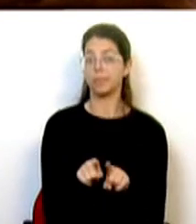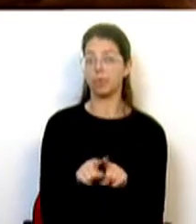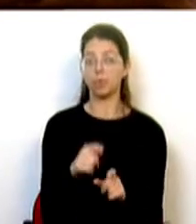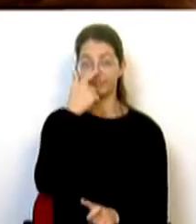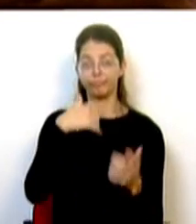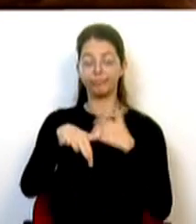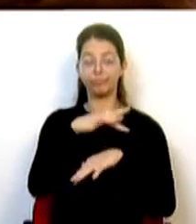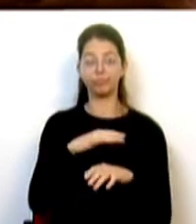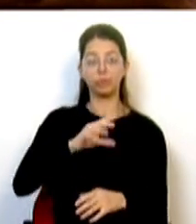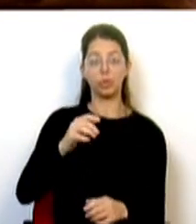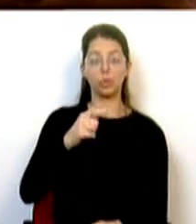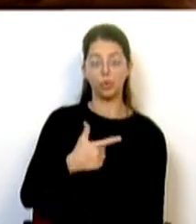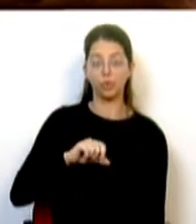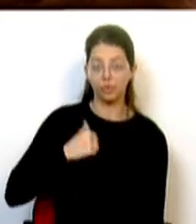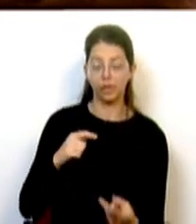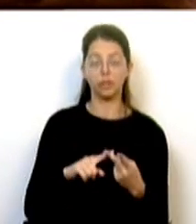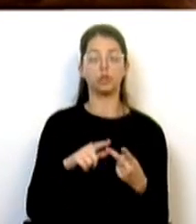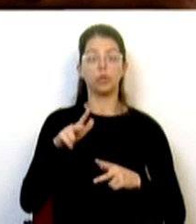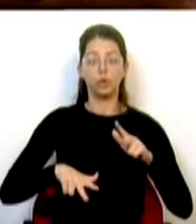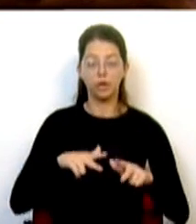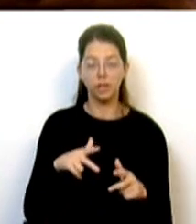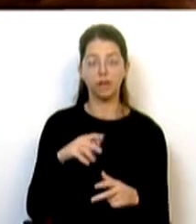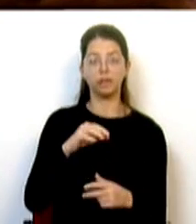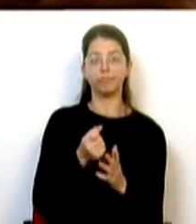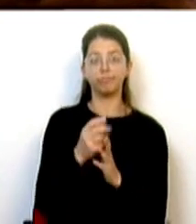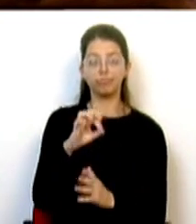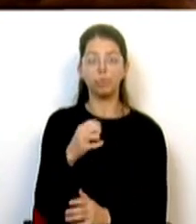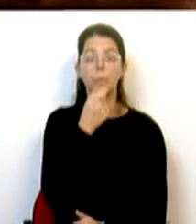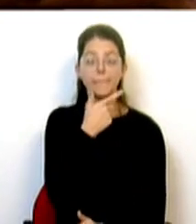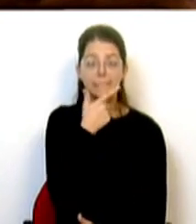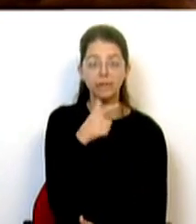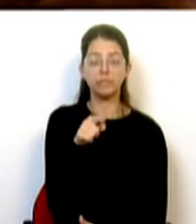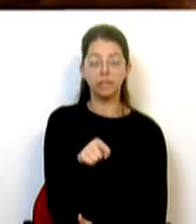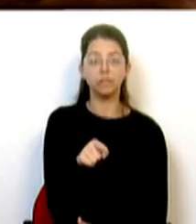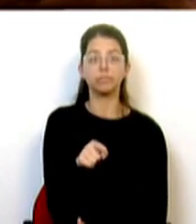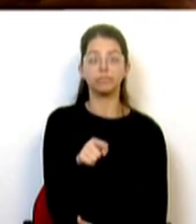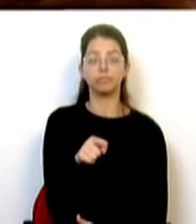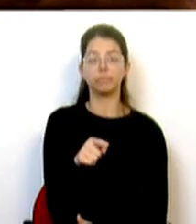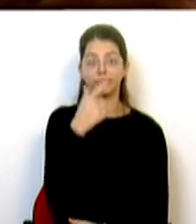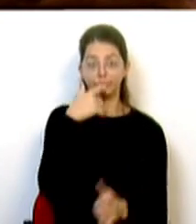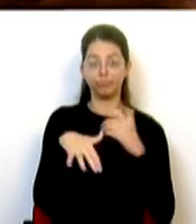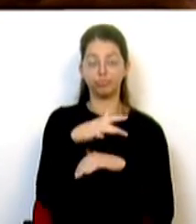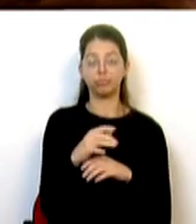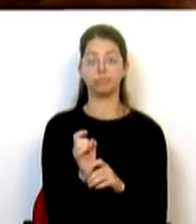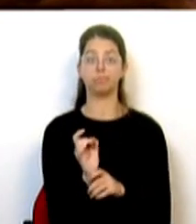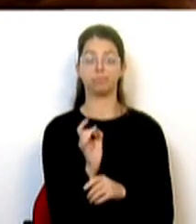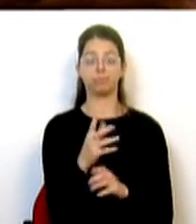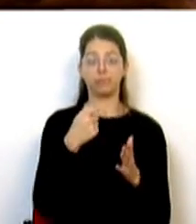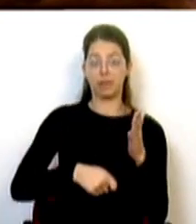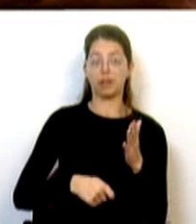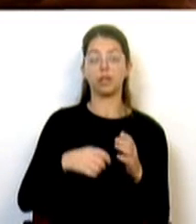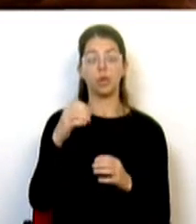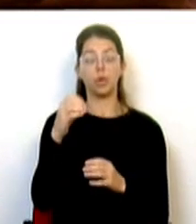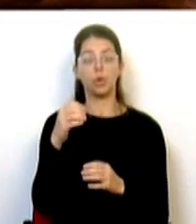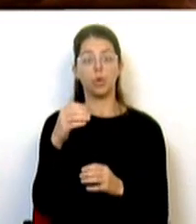populações dos concelhos de Torres Vedras, Lourinhã e das oito freguesias do concelho de Mafra, que são em maior número que as populações dos concelhos de Caldas de Rainha e